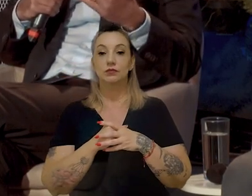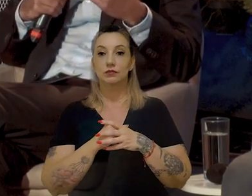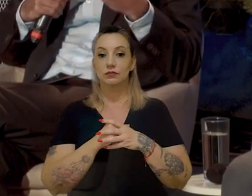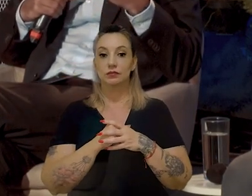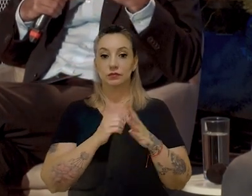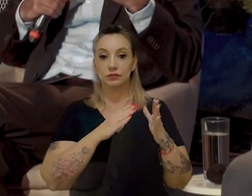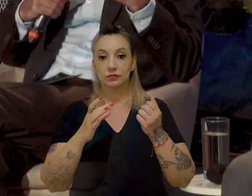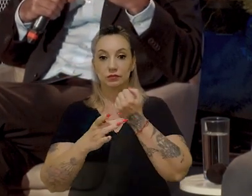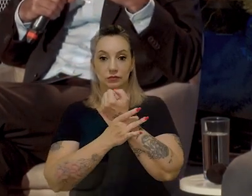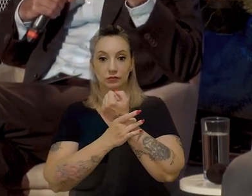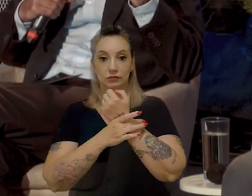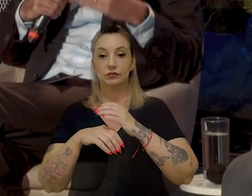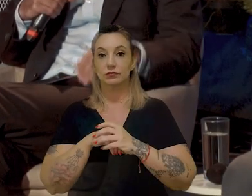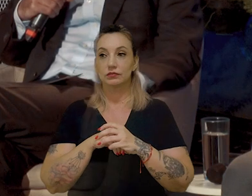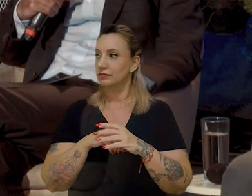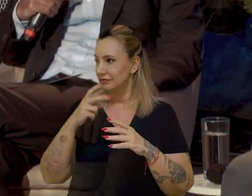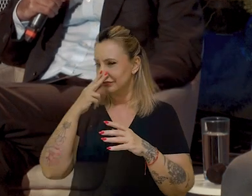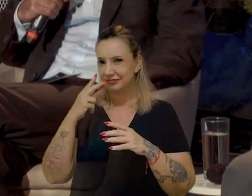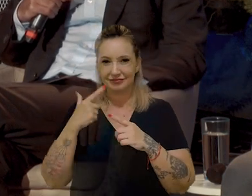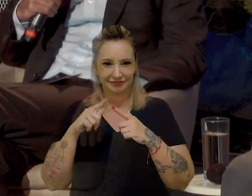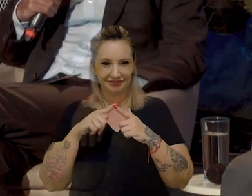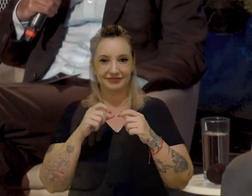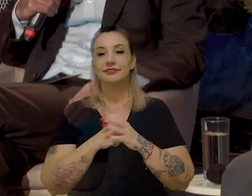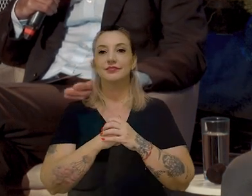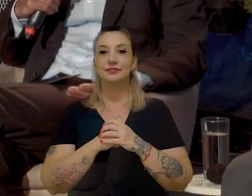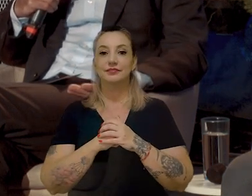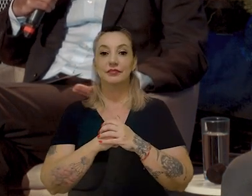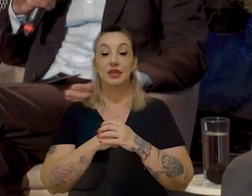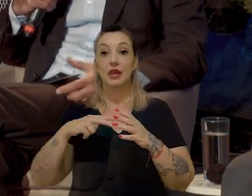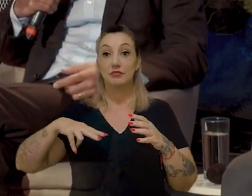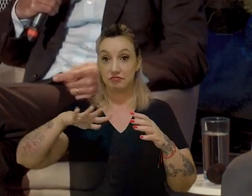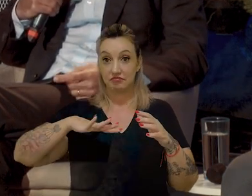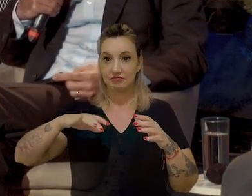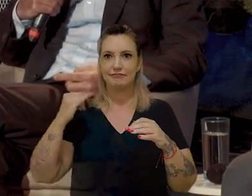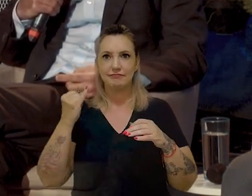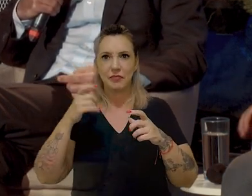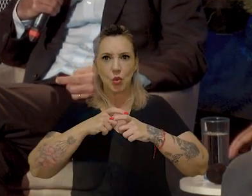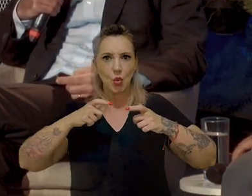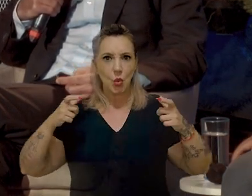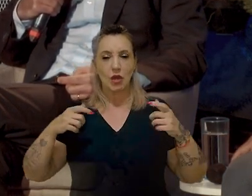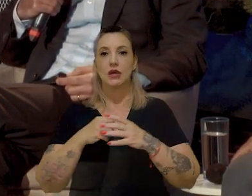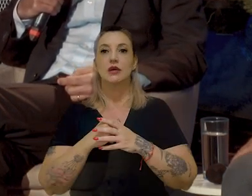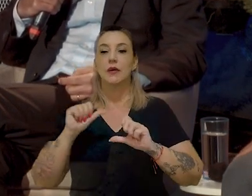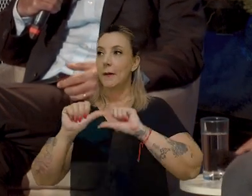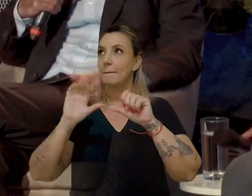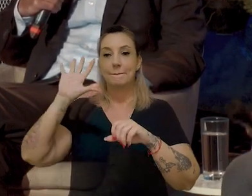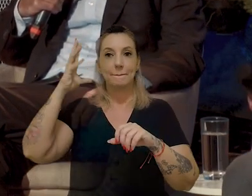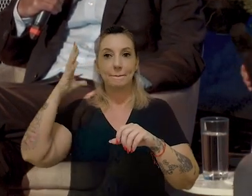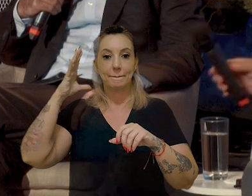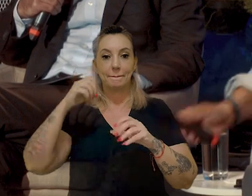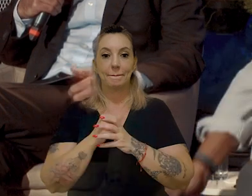de seguros e no setor privado é grande, a mudança climática,